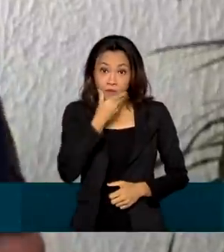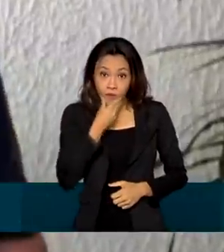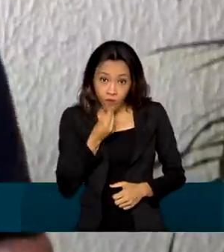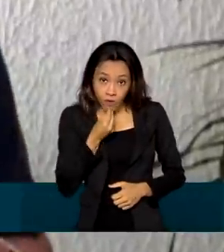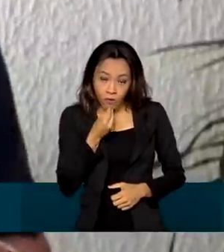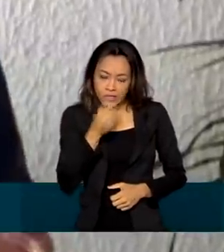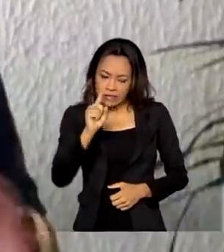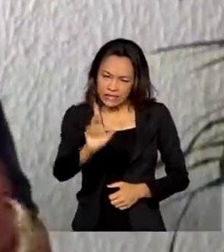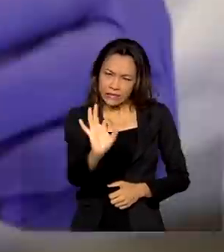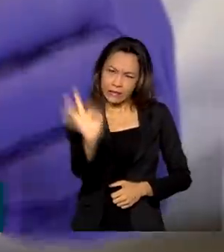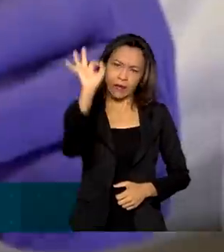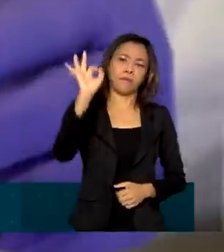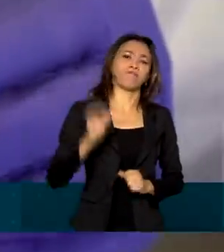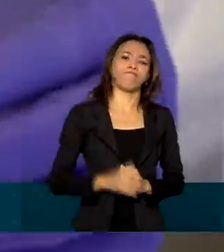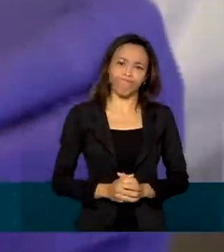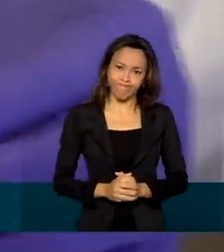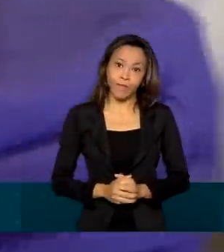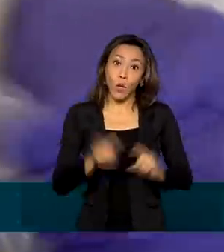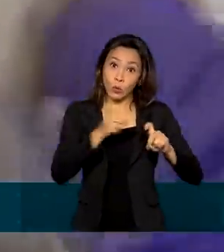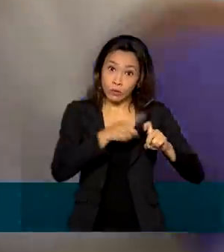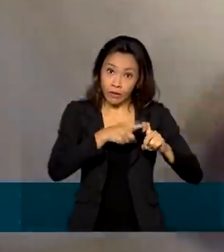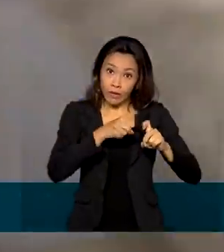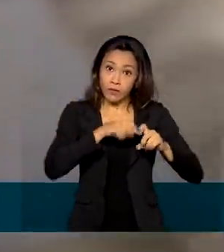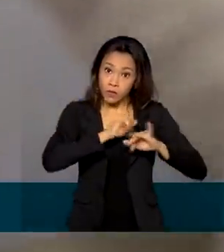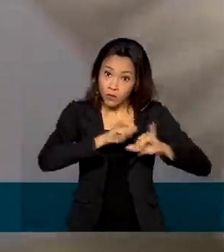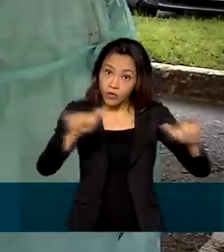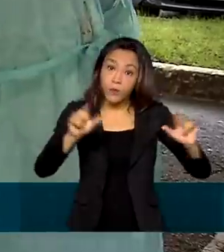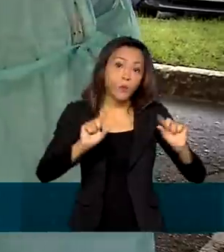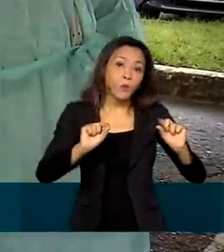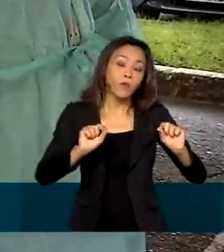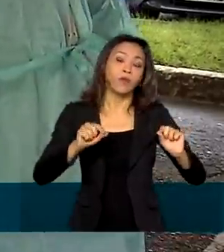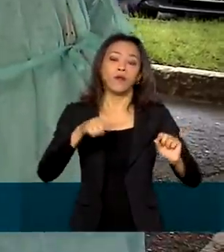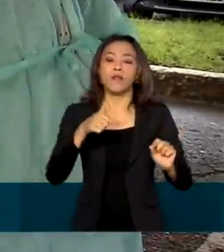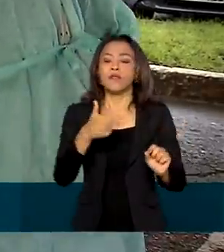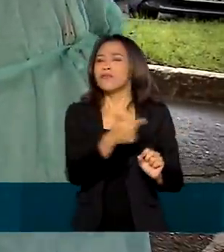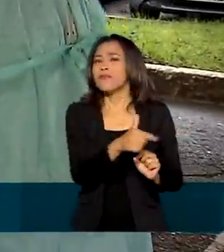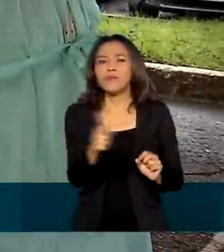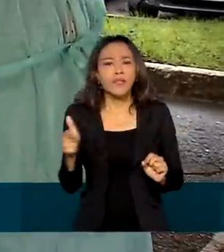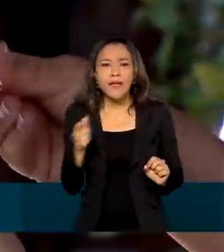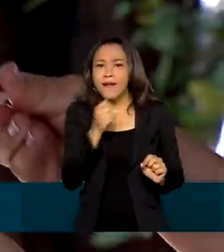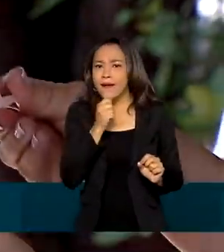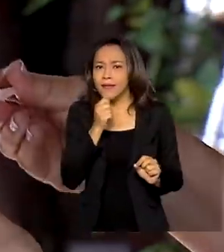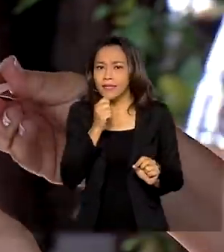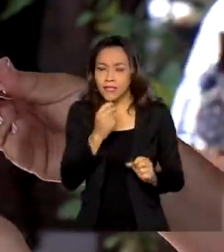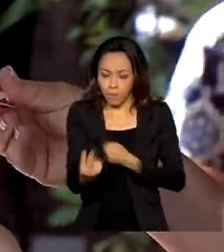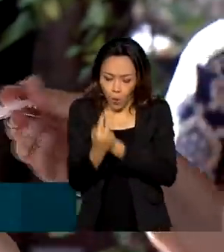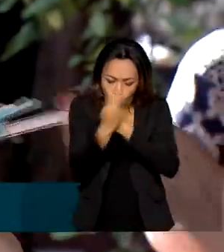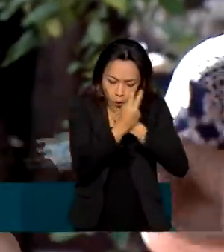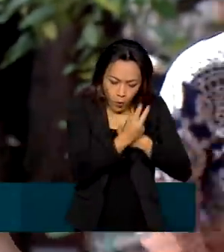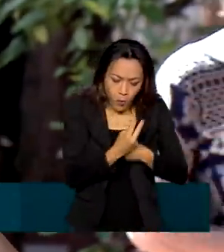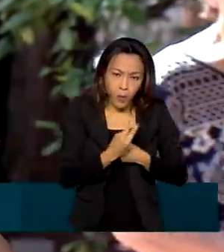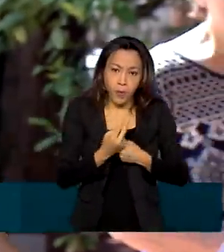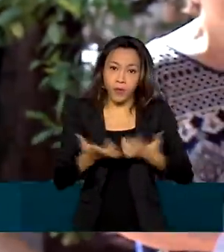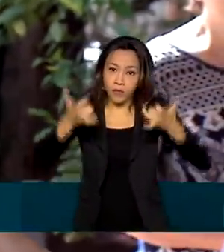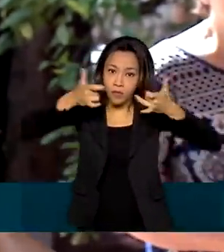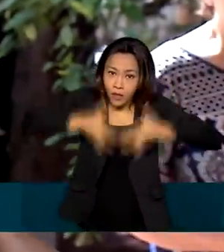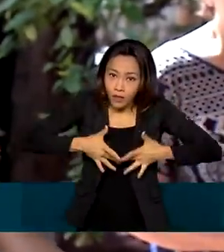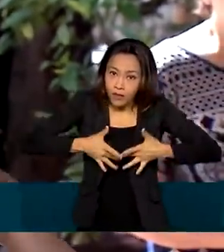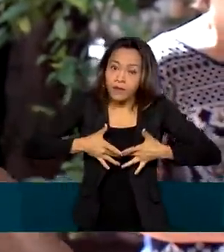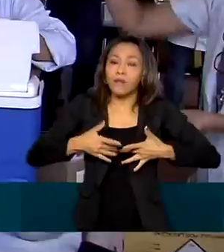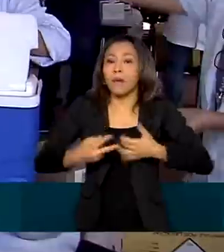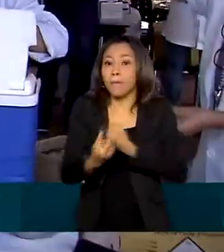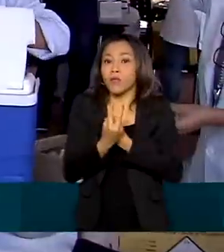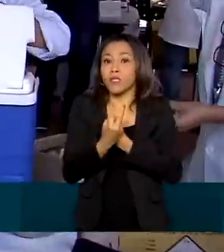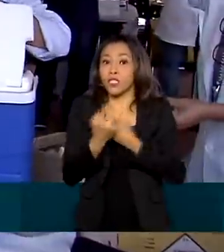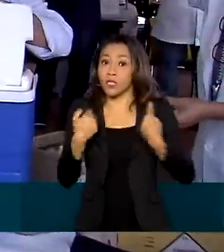está certíssimo, porque os médicos explicam que não há uma produção de anticorpos imediata no organismo para